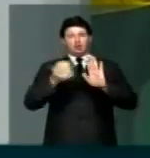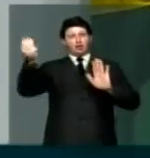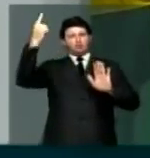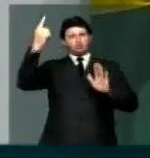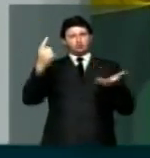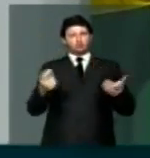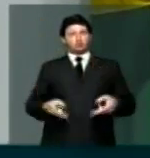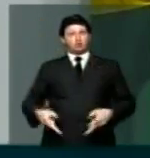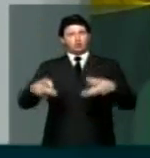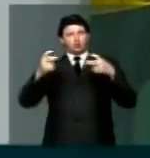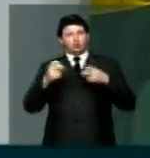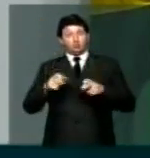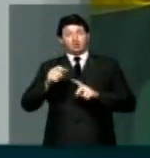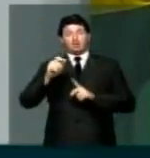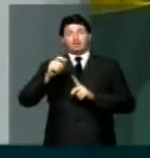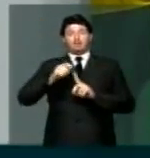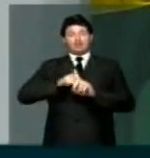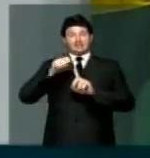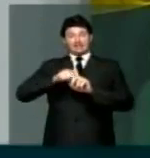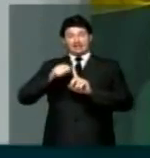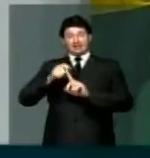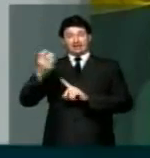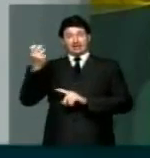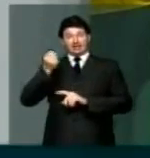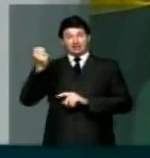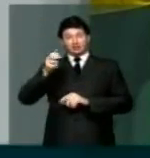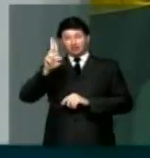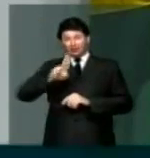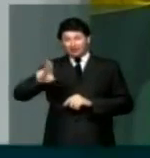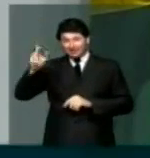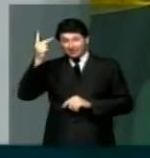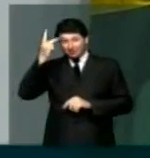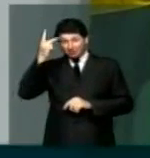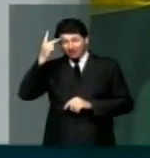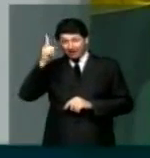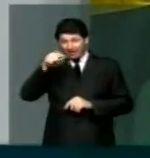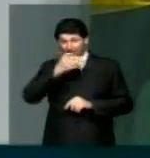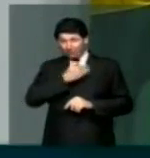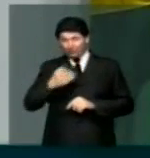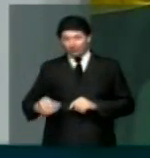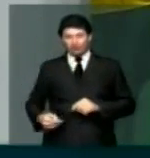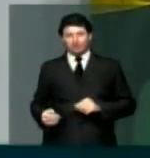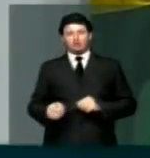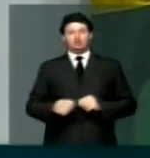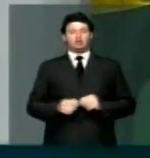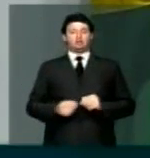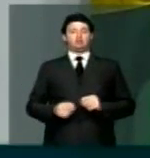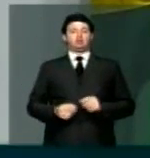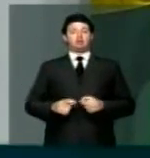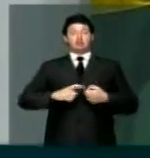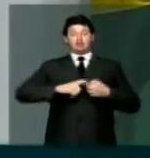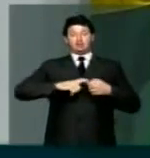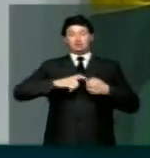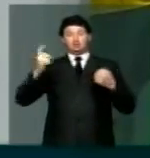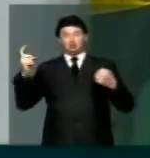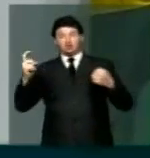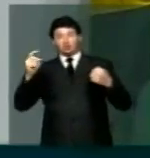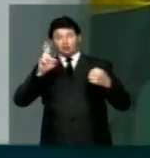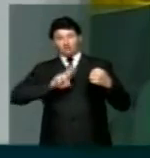absurdas, cobrança de mensalidade nas universidades, descolar os hospitais